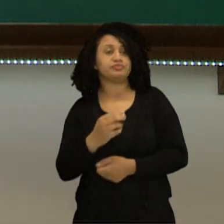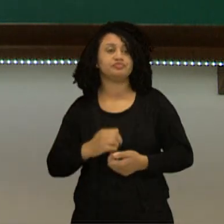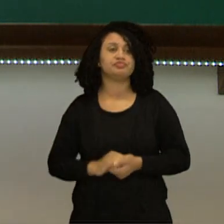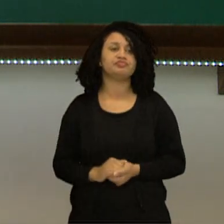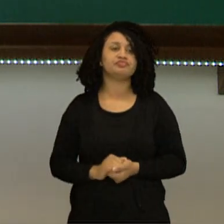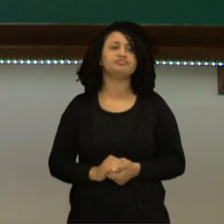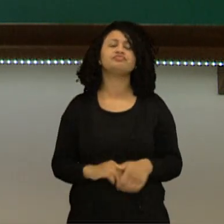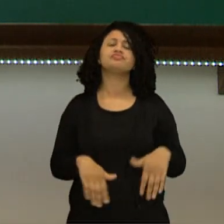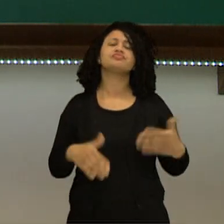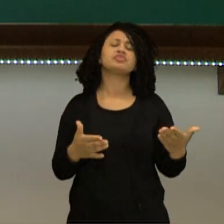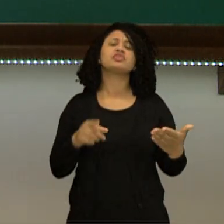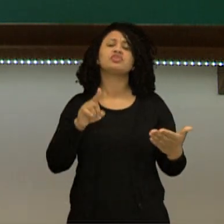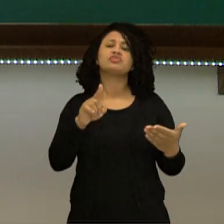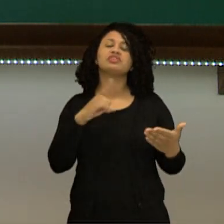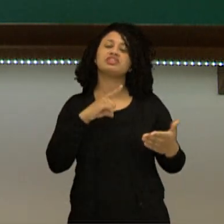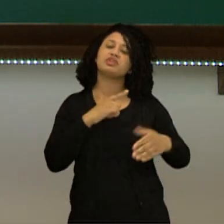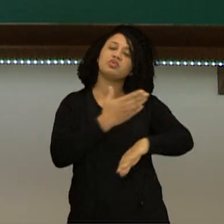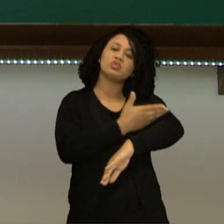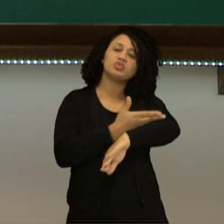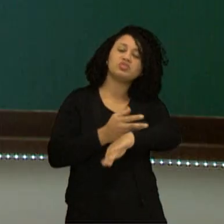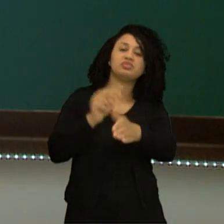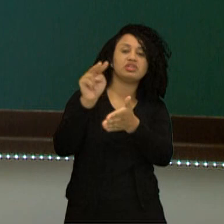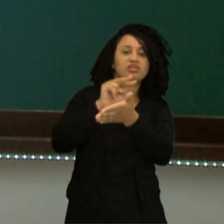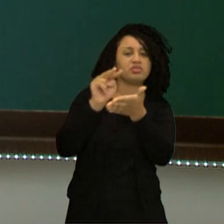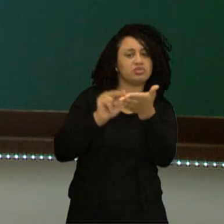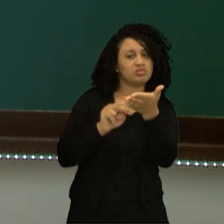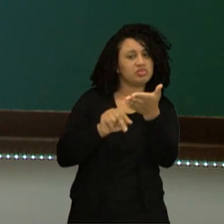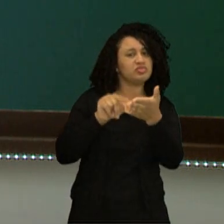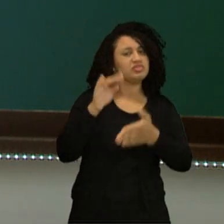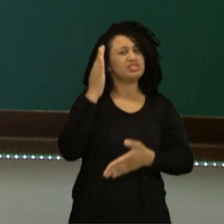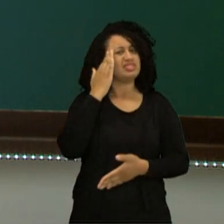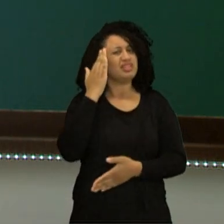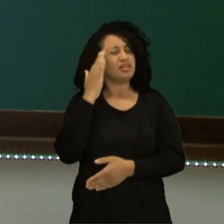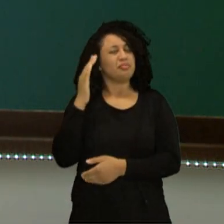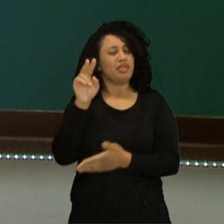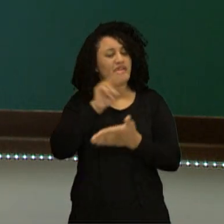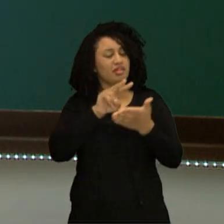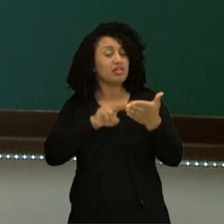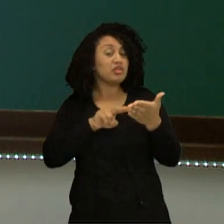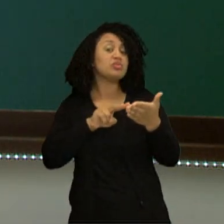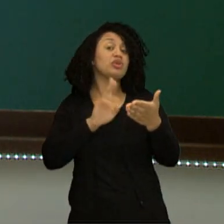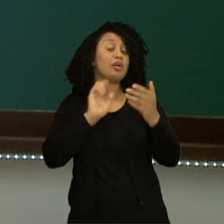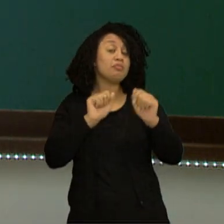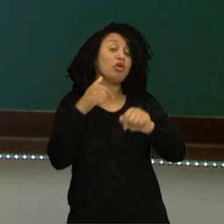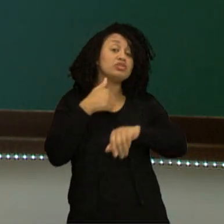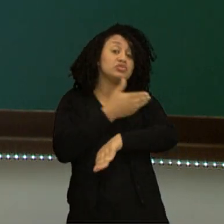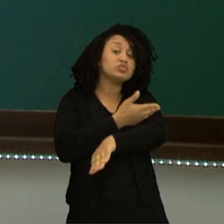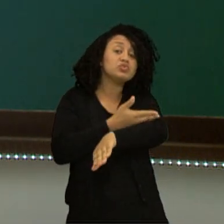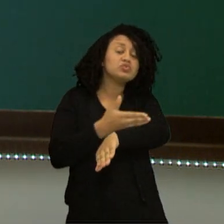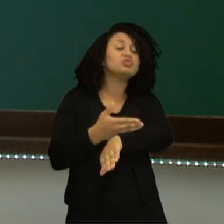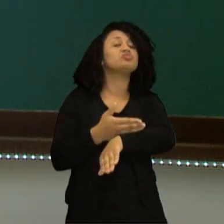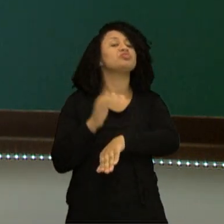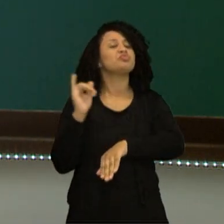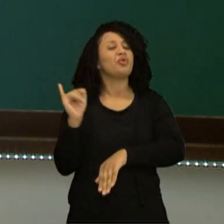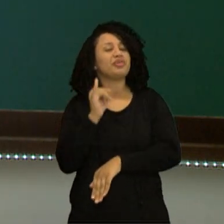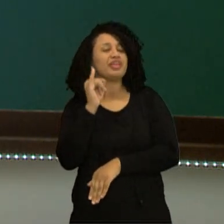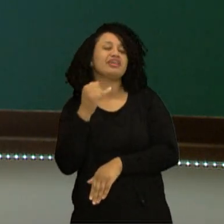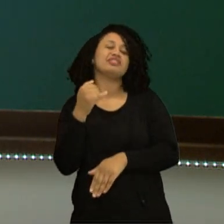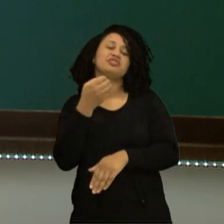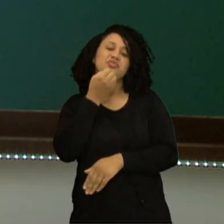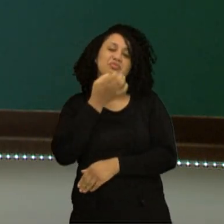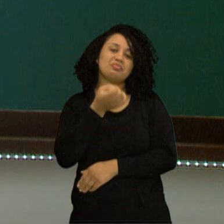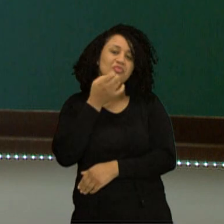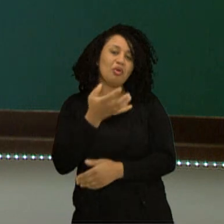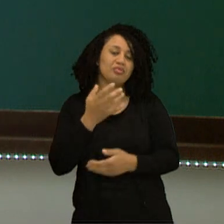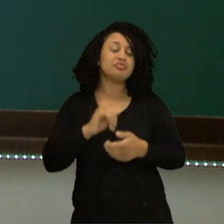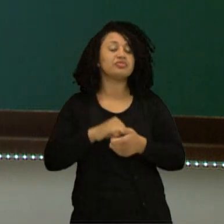about it! Você tem o hábito de ler? Você sabia que a leitura pode tornar-se um hábito muito saudável? Quanto mais